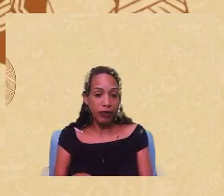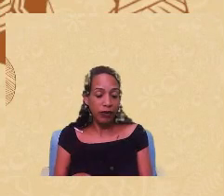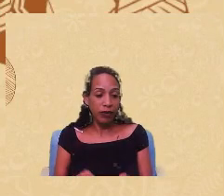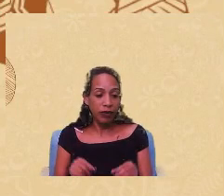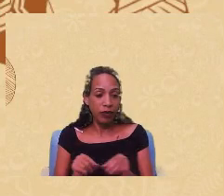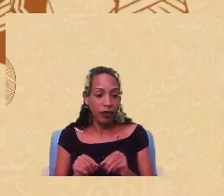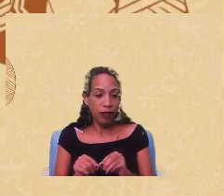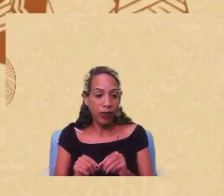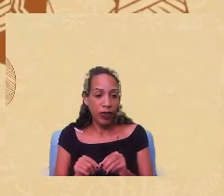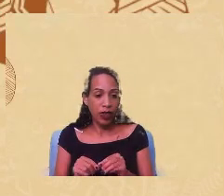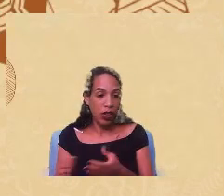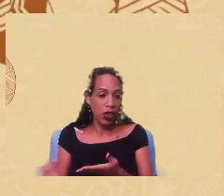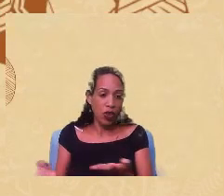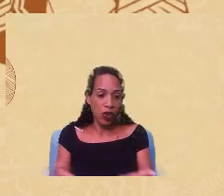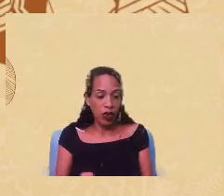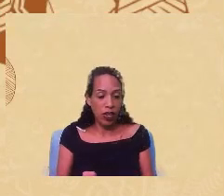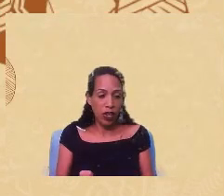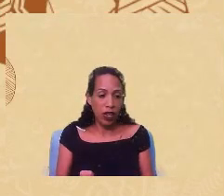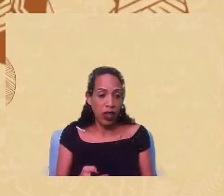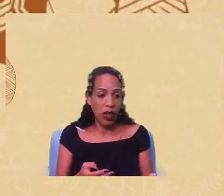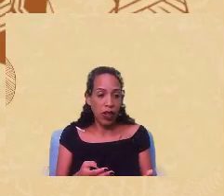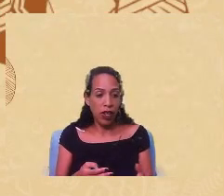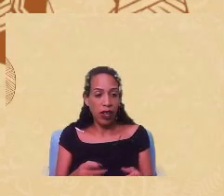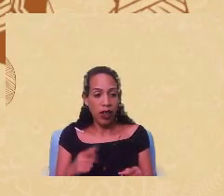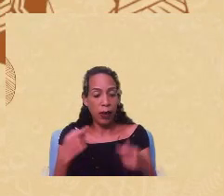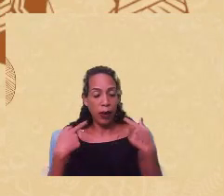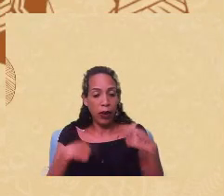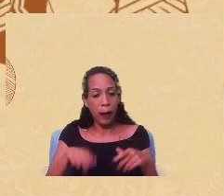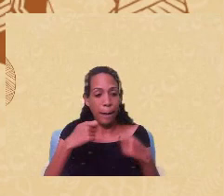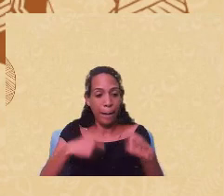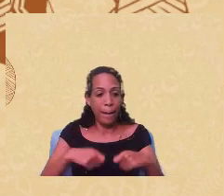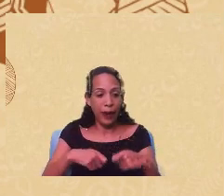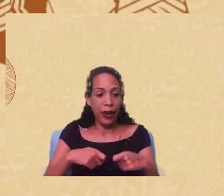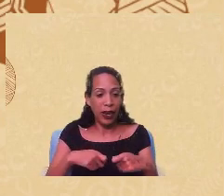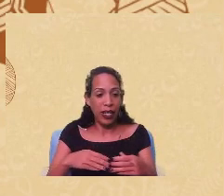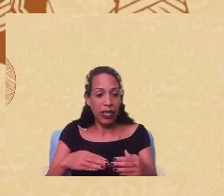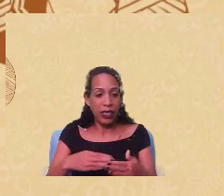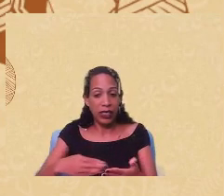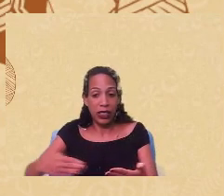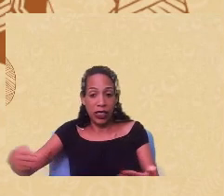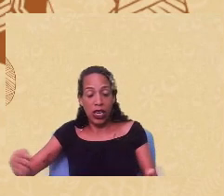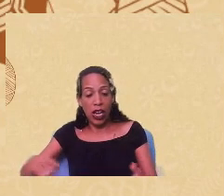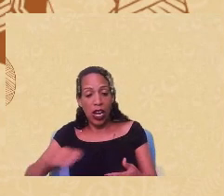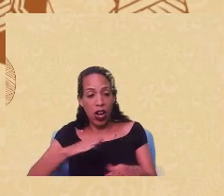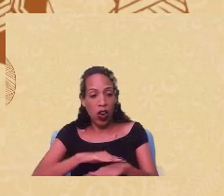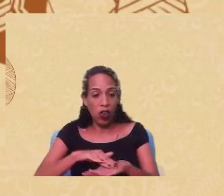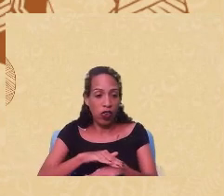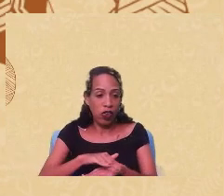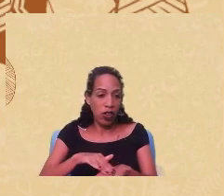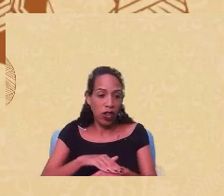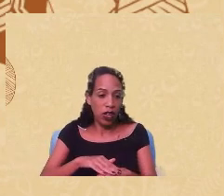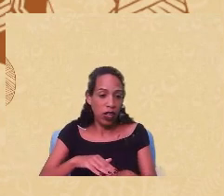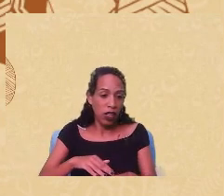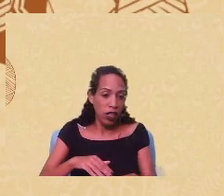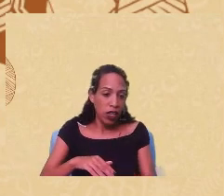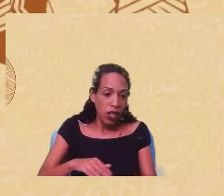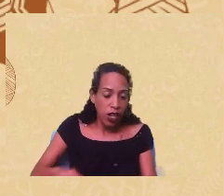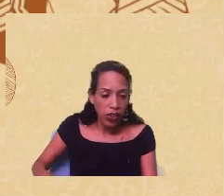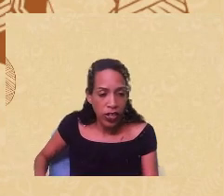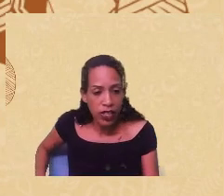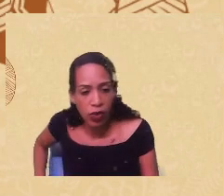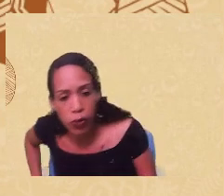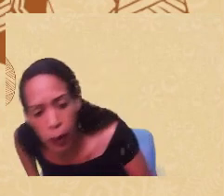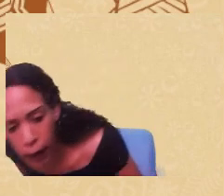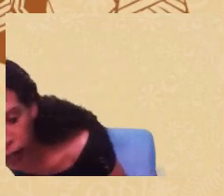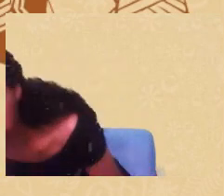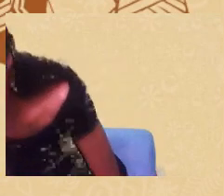convidados o que é uma pena porque acho que a gente está precisando estender a conversa acho que aí a gente pode dar todo o papel a mais Paula, por